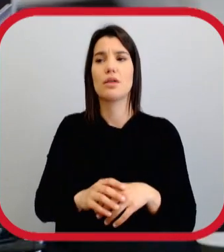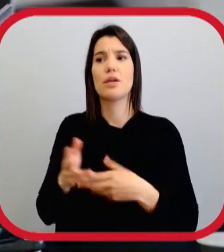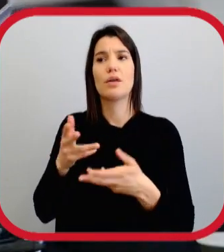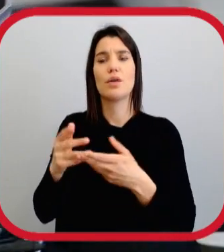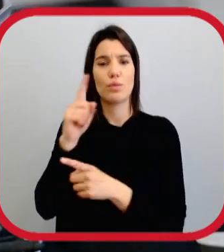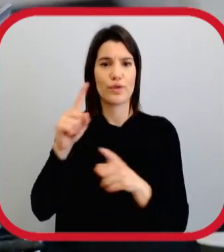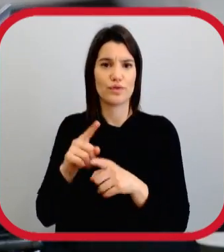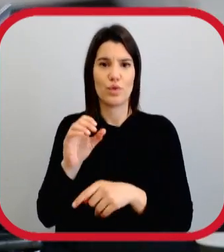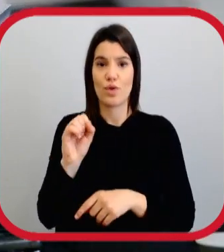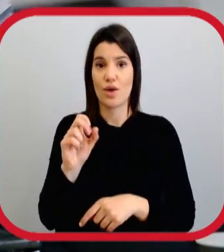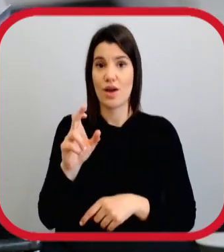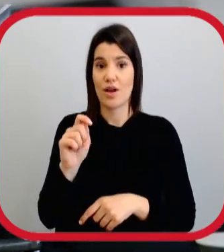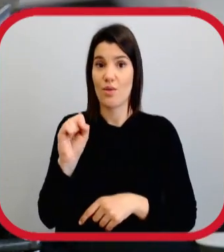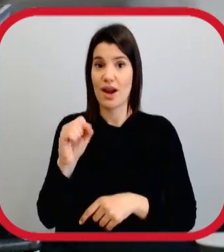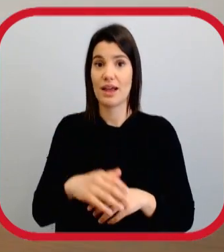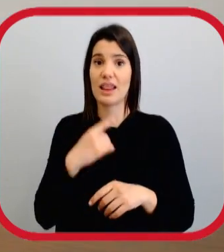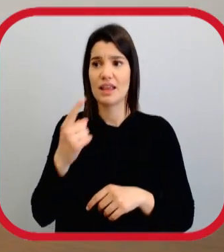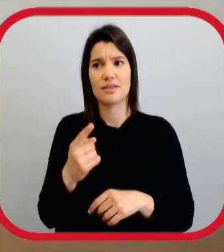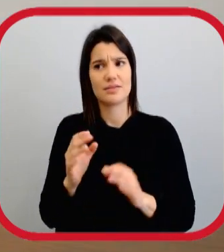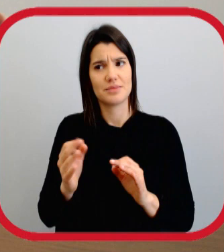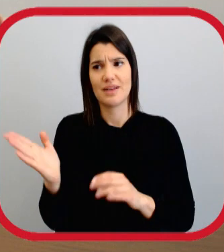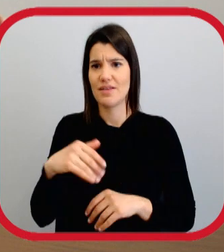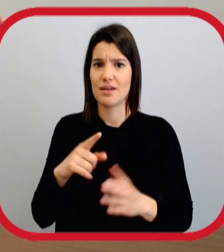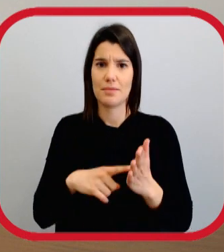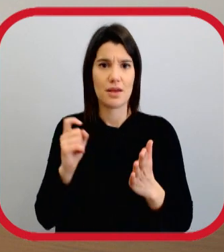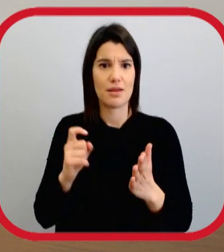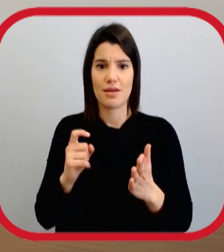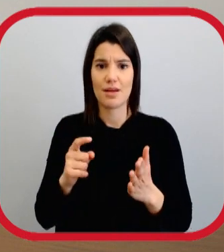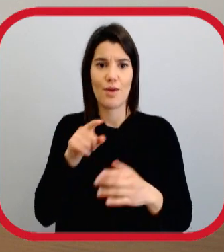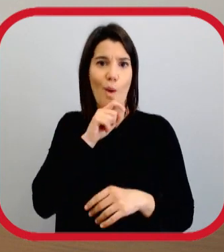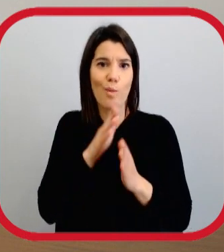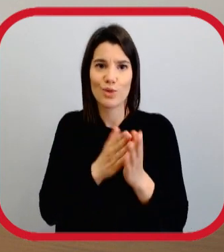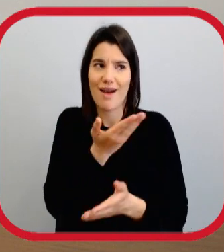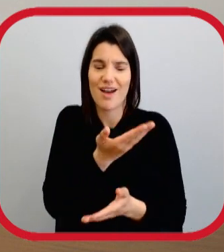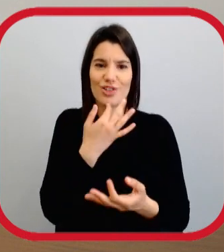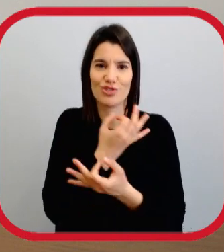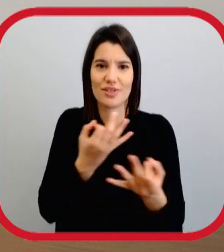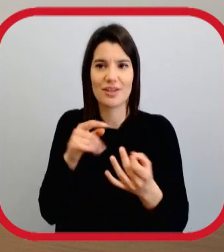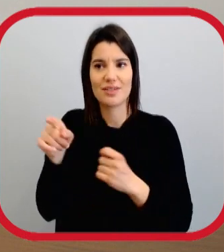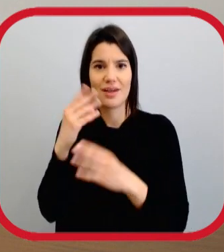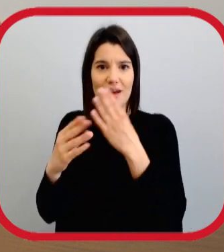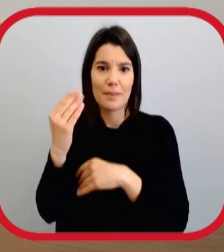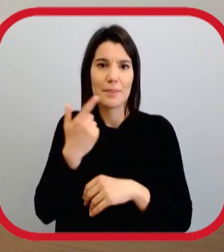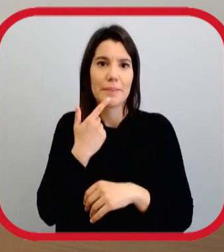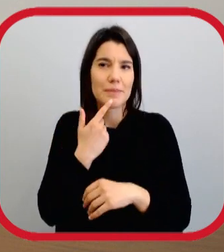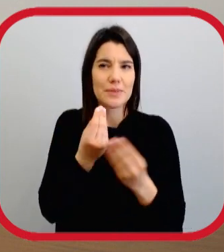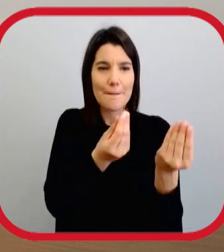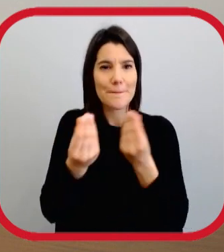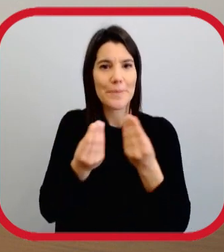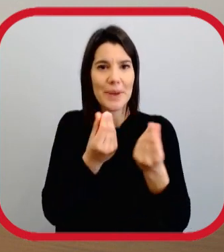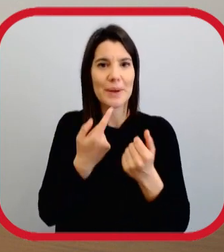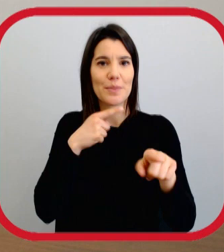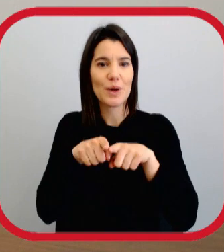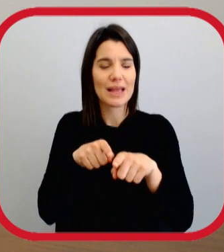política e em conversa com o professor Greg, o que me disse, Nuno, tens de vir para os Estados Unidos, tens esta oportunidade aqui, acho que é excelente para aprenderes,